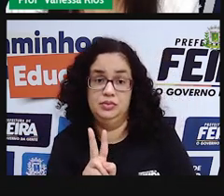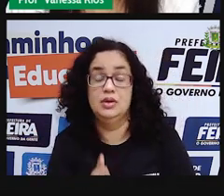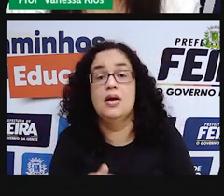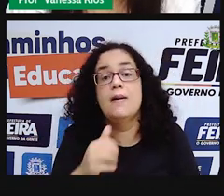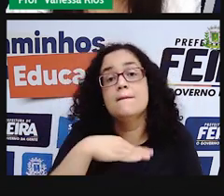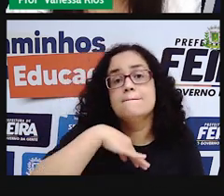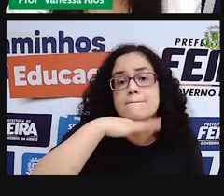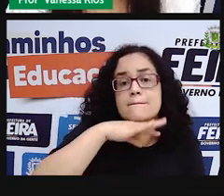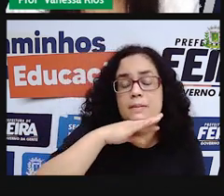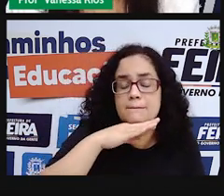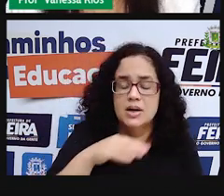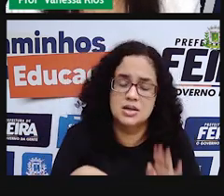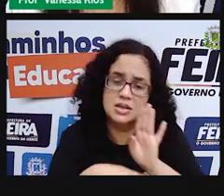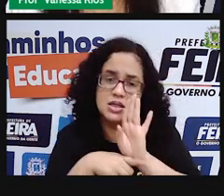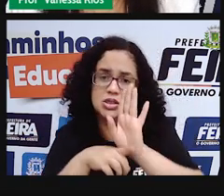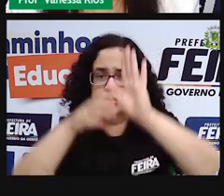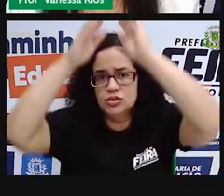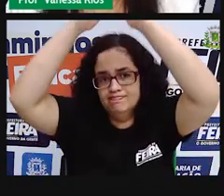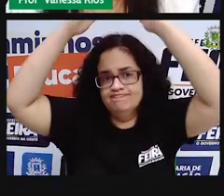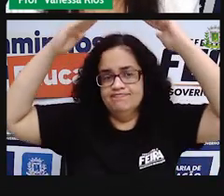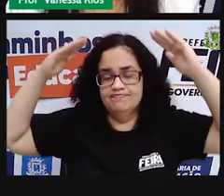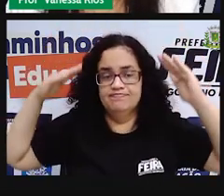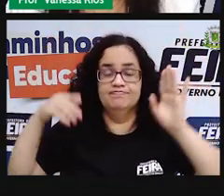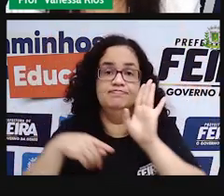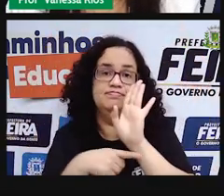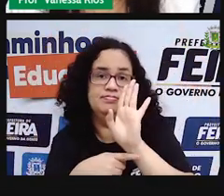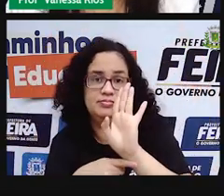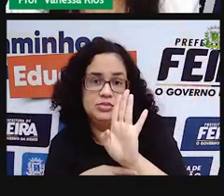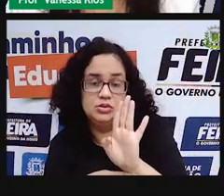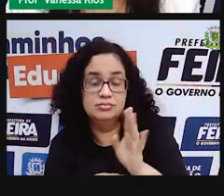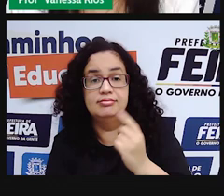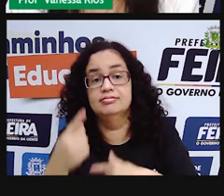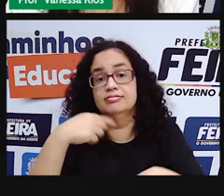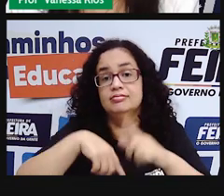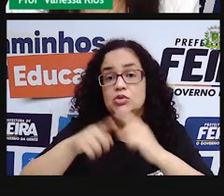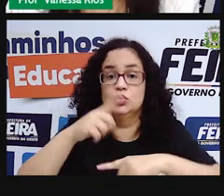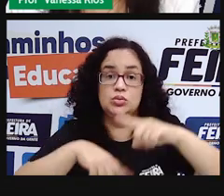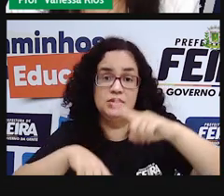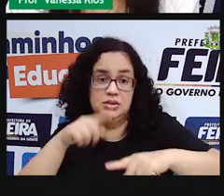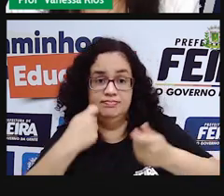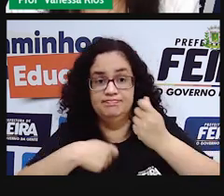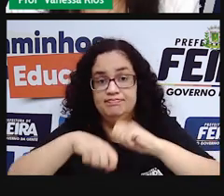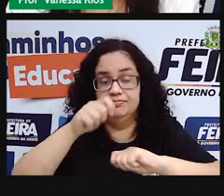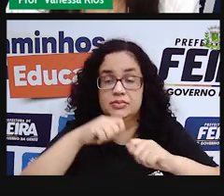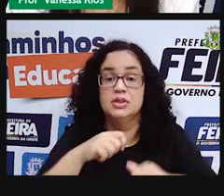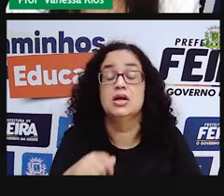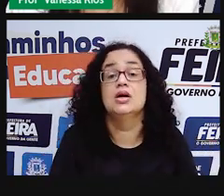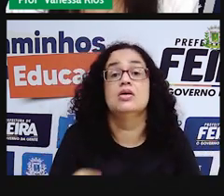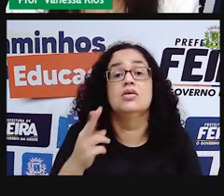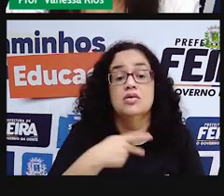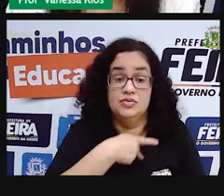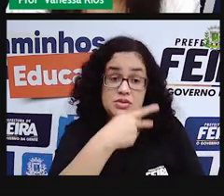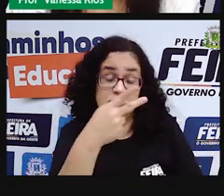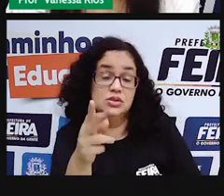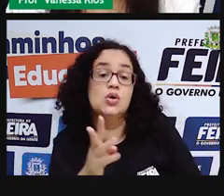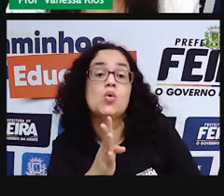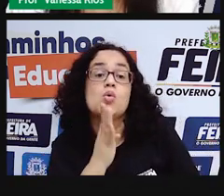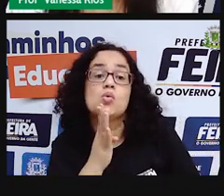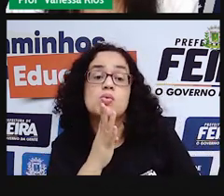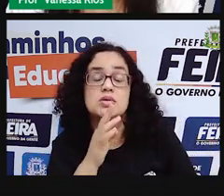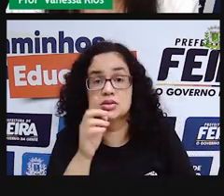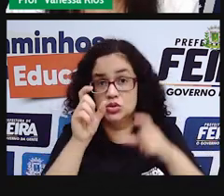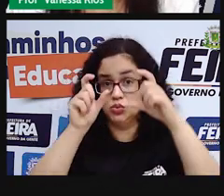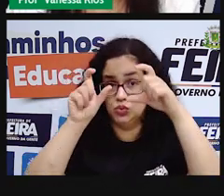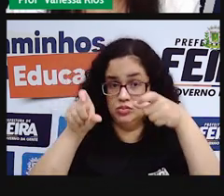o abrigo com as despesas. Por isso, fiz uma visita para conhecer o lugar. Verificar os gastos e